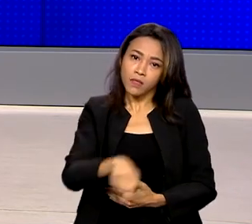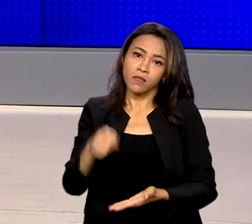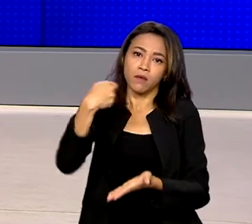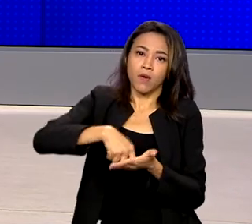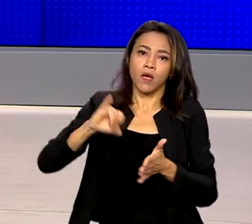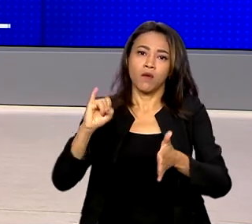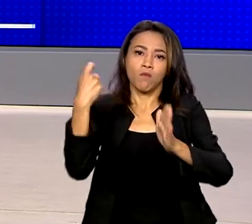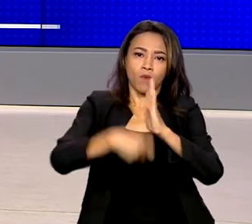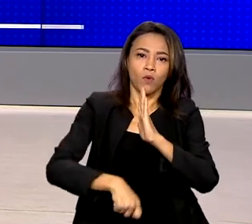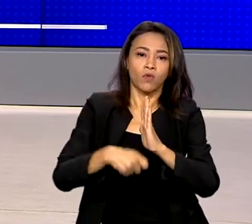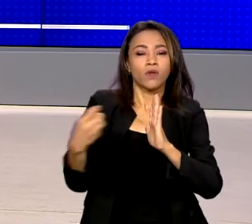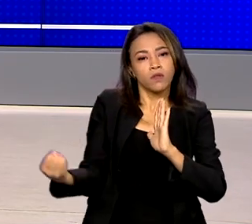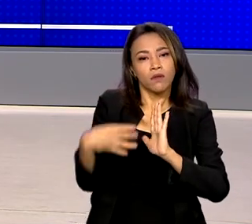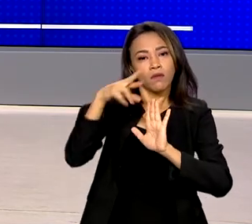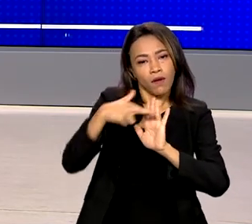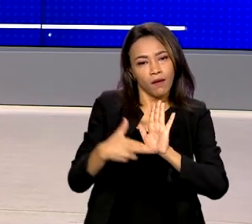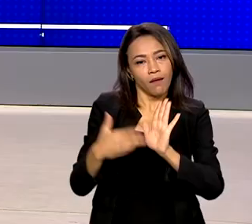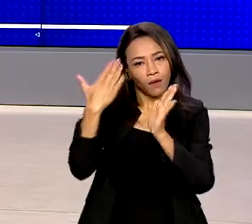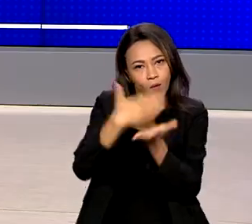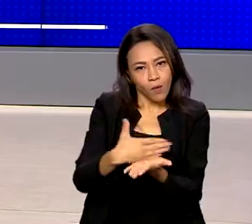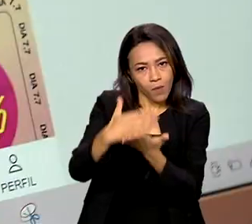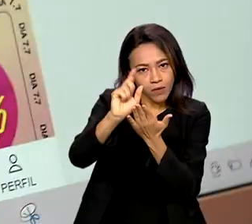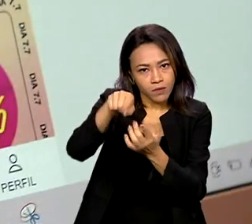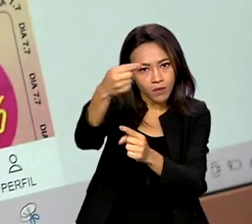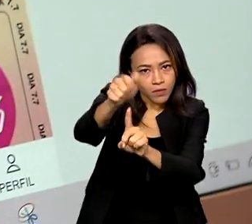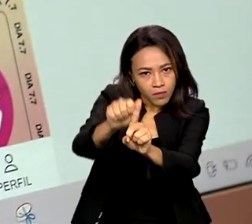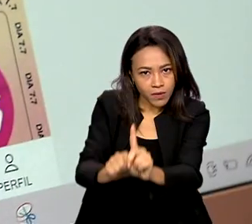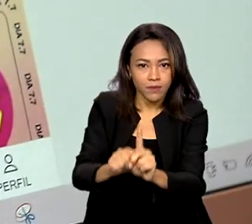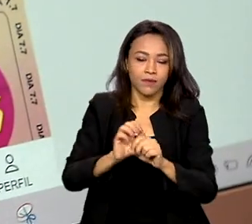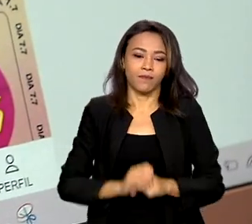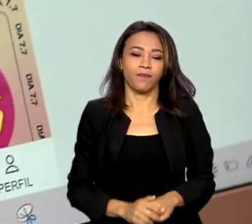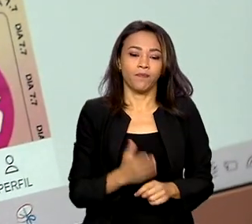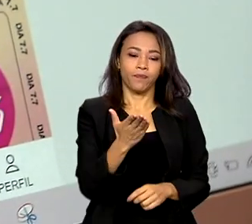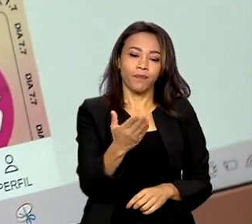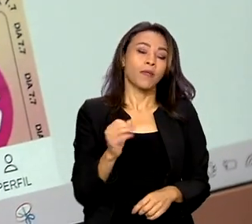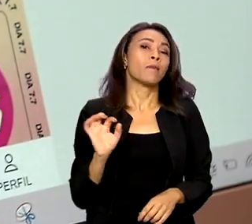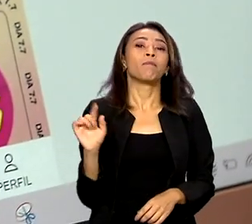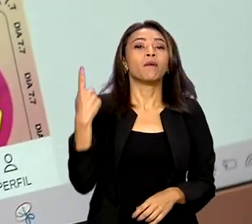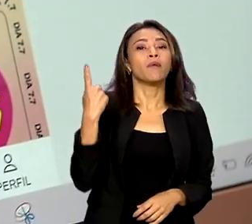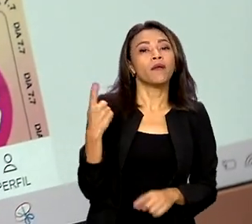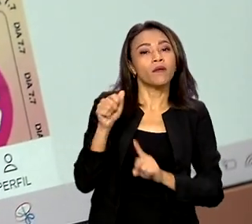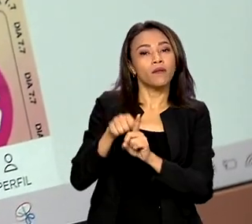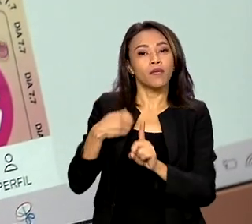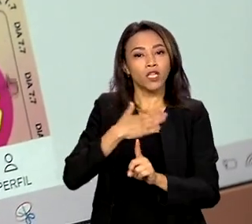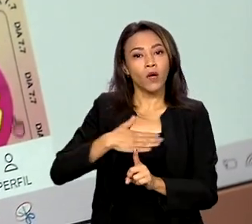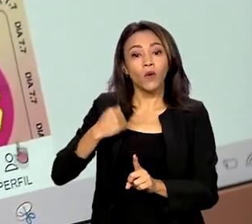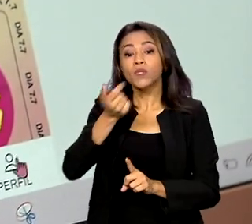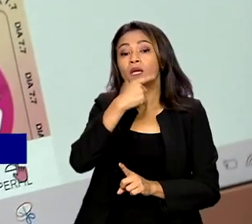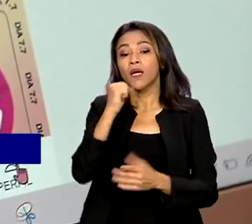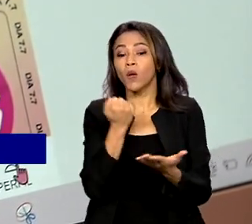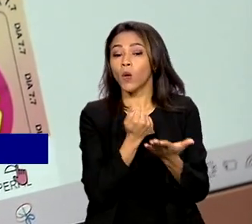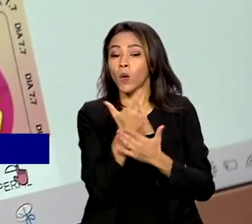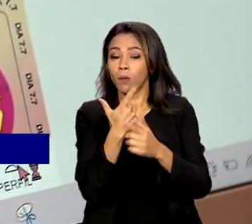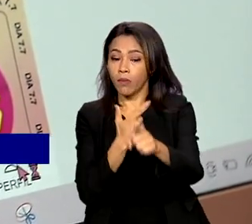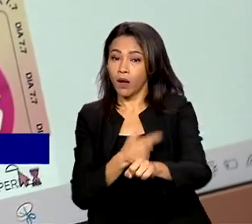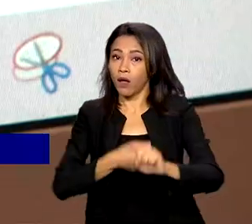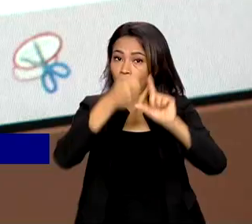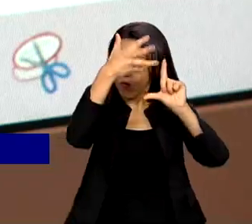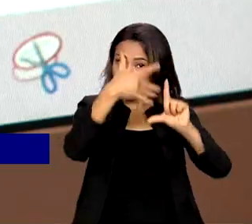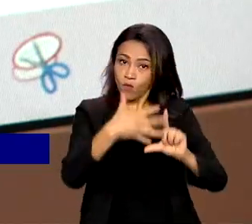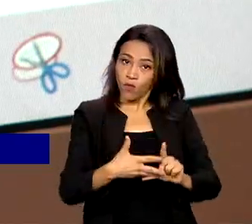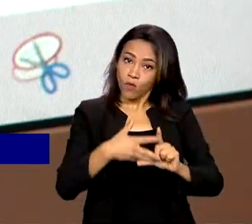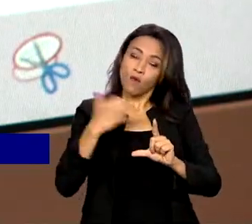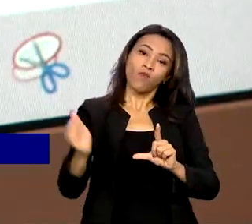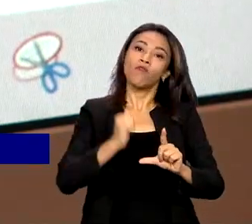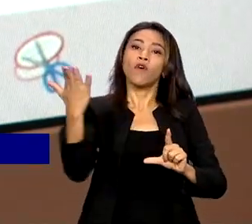As novas regras valem a partir do mês que vem. A partir de 1º de agosto, quem fizer compras internacionais